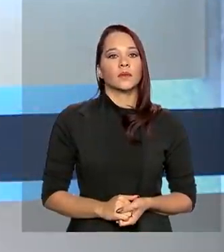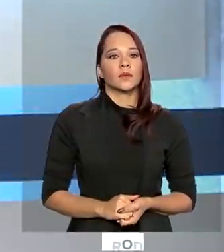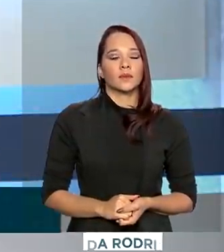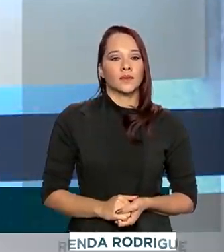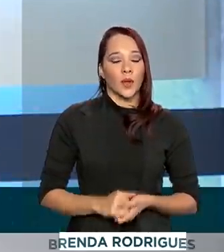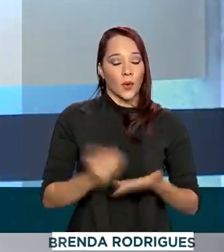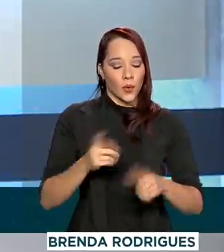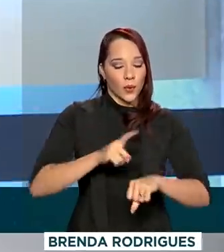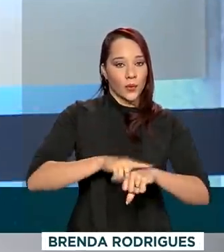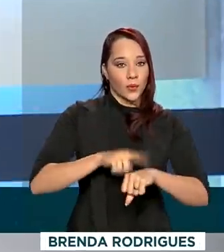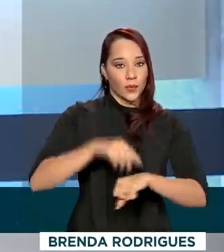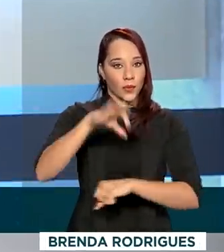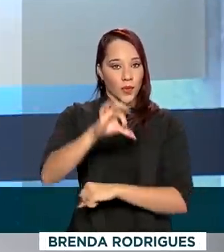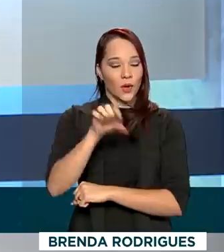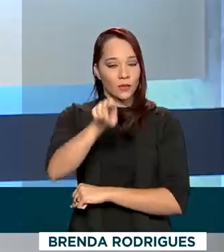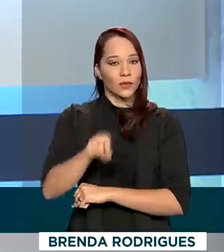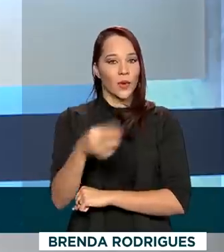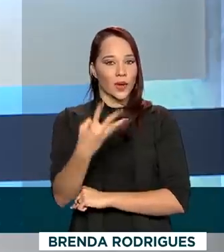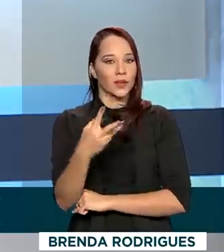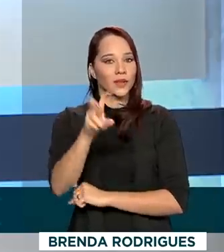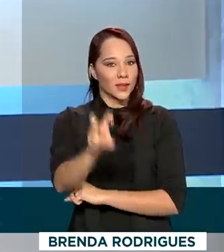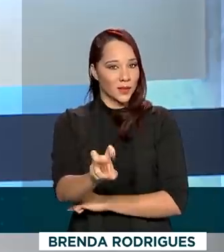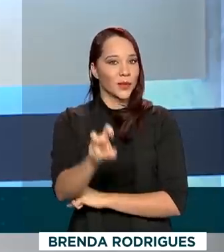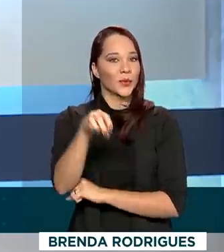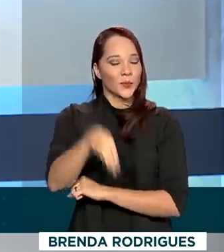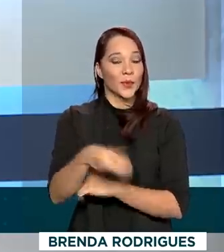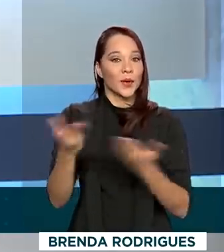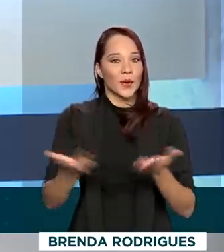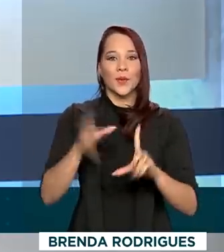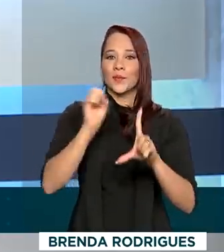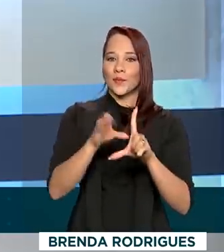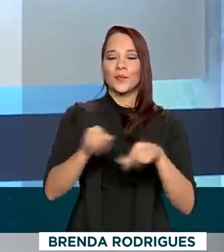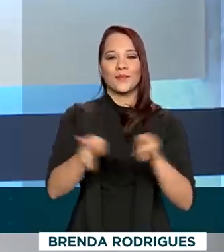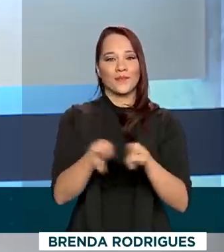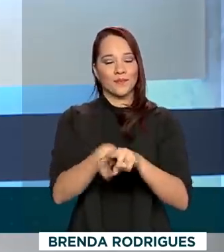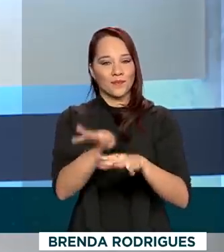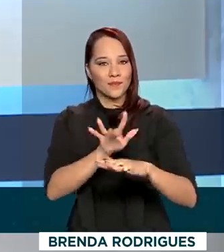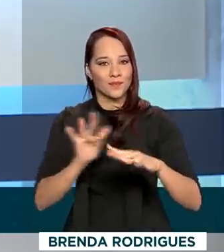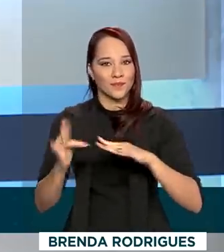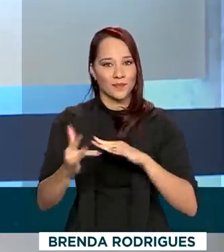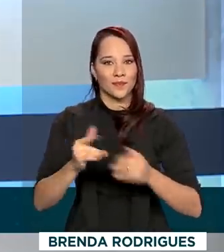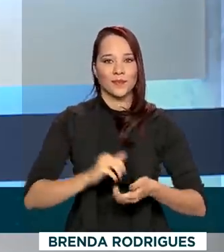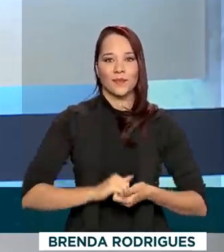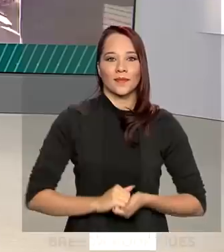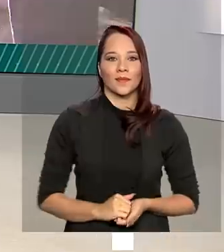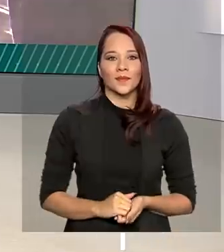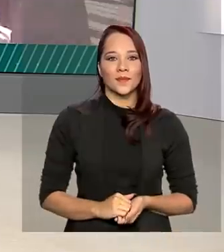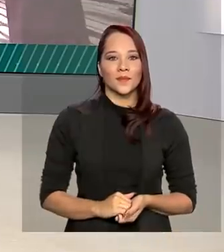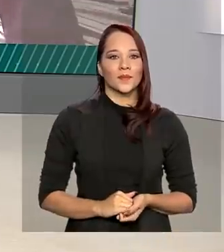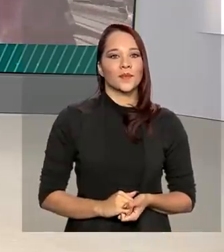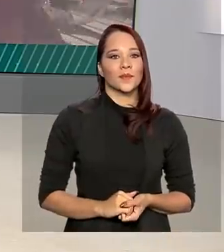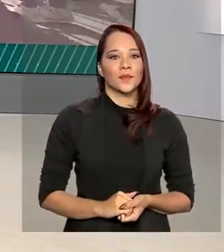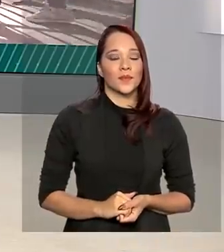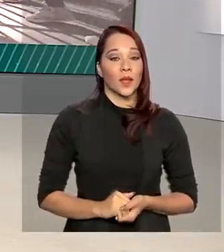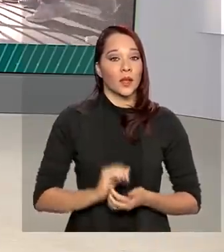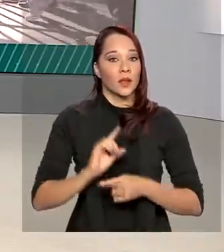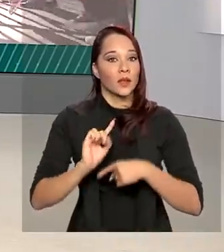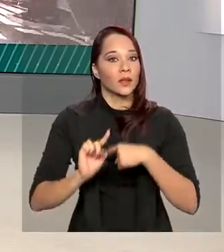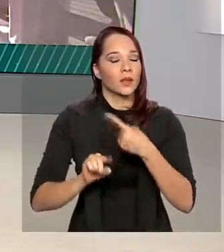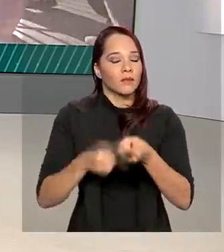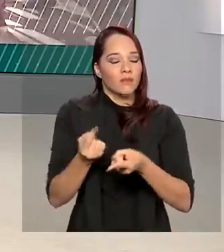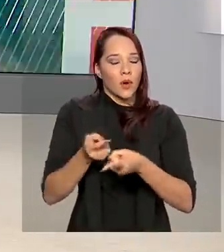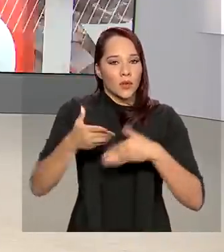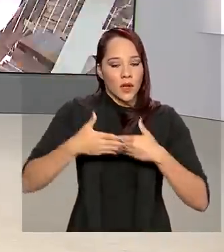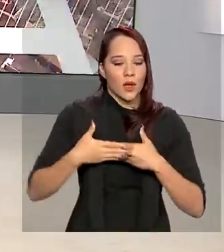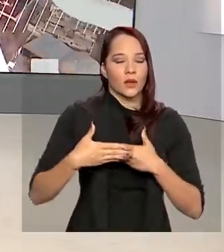São 9 horas e 45 minutos. Nós estamos ao vivo também pelas redes sociais. Depois de ser